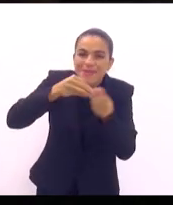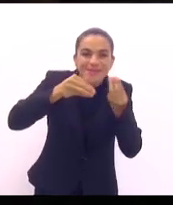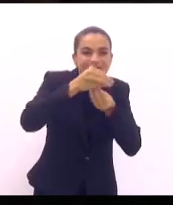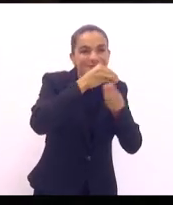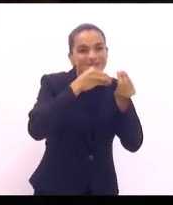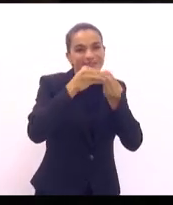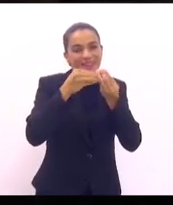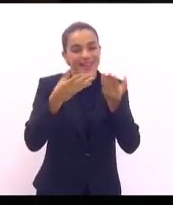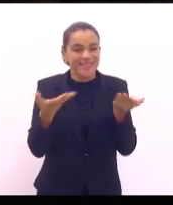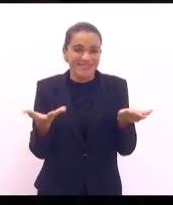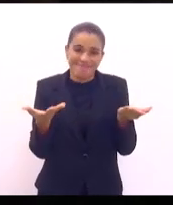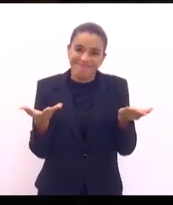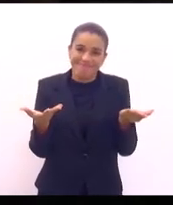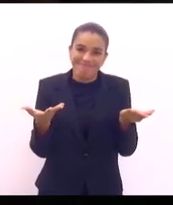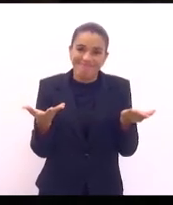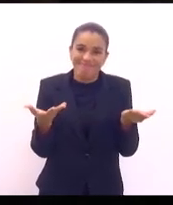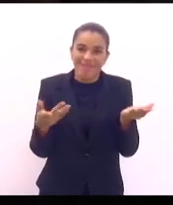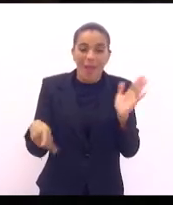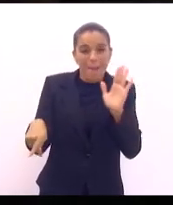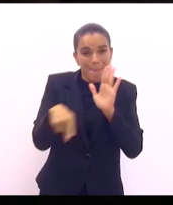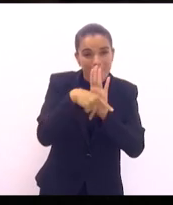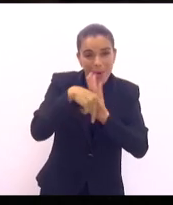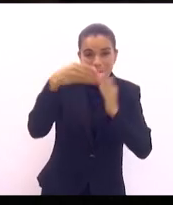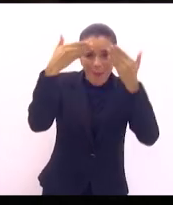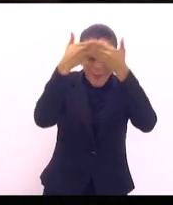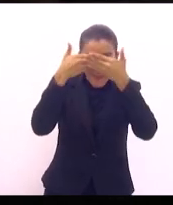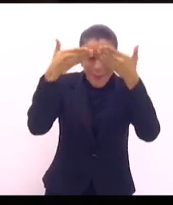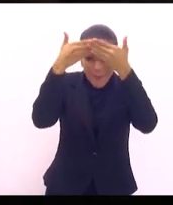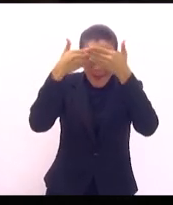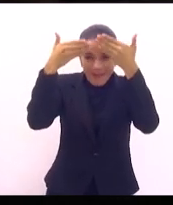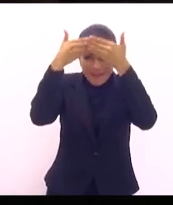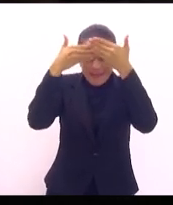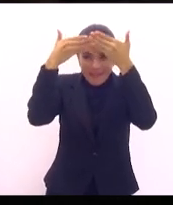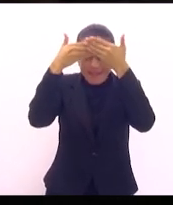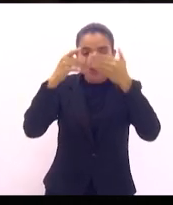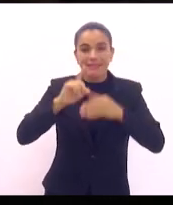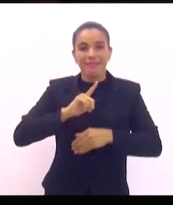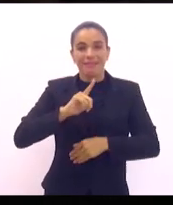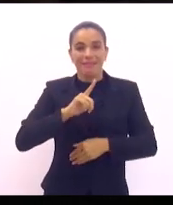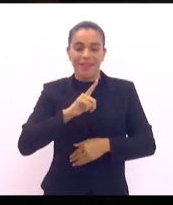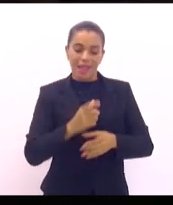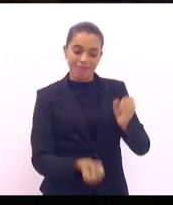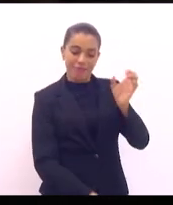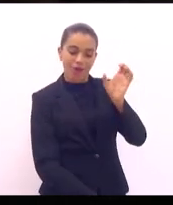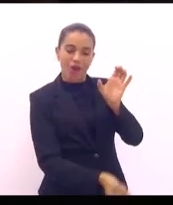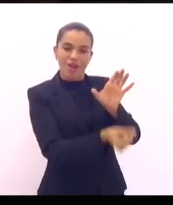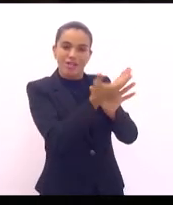e comuns. Então, a própria Umbanda tem a raiz